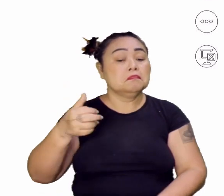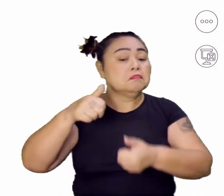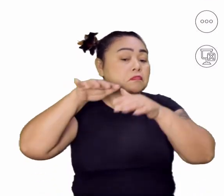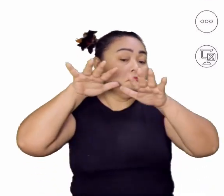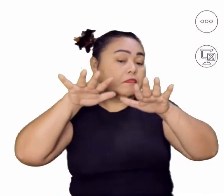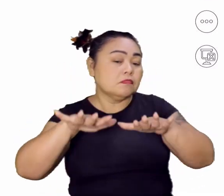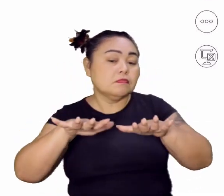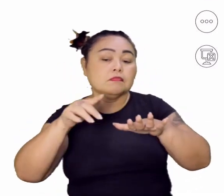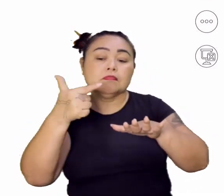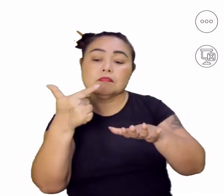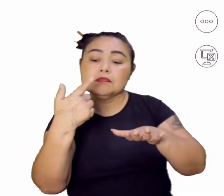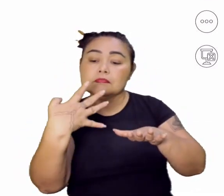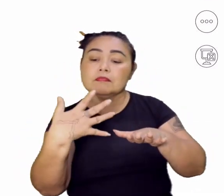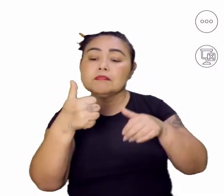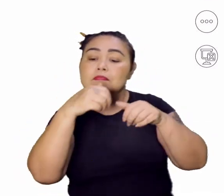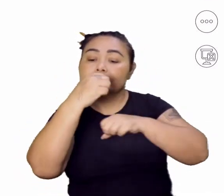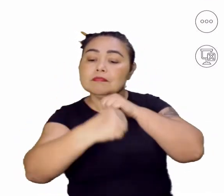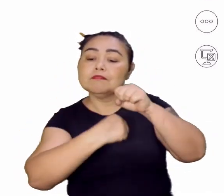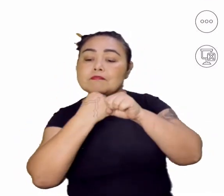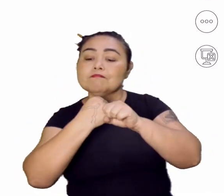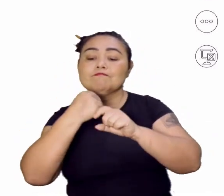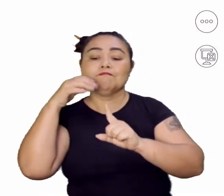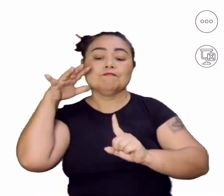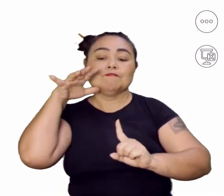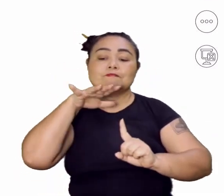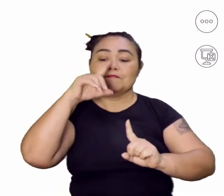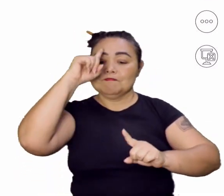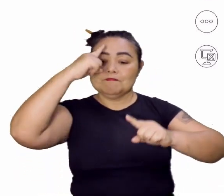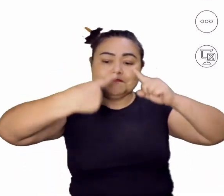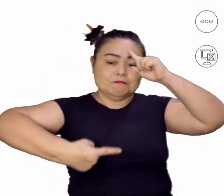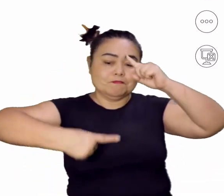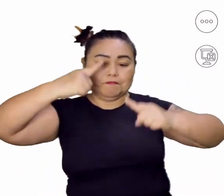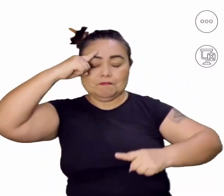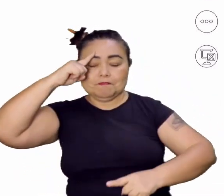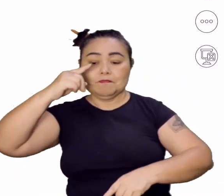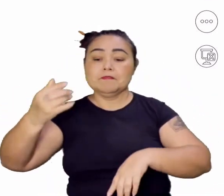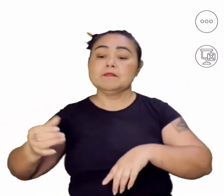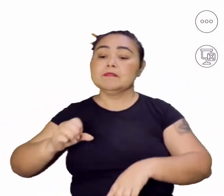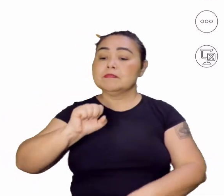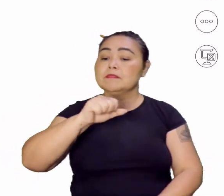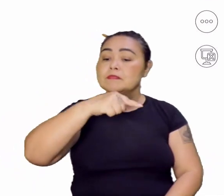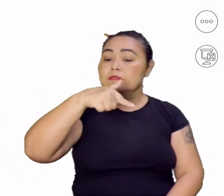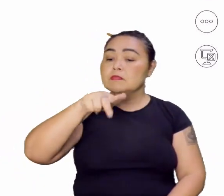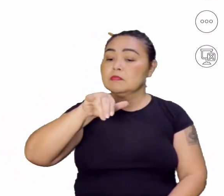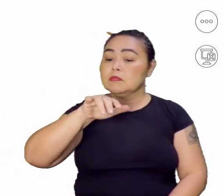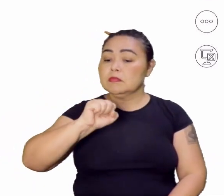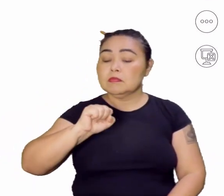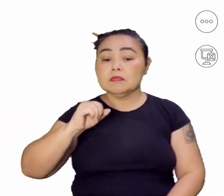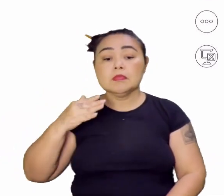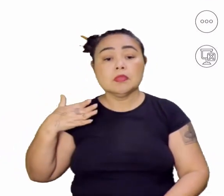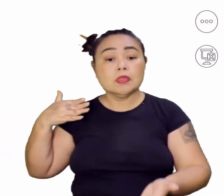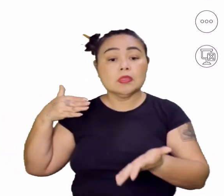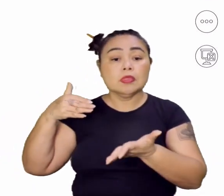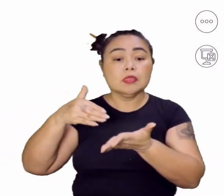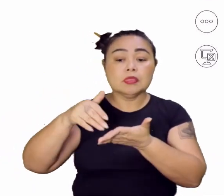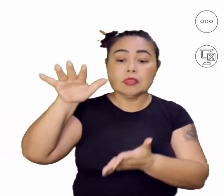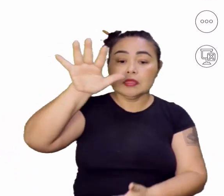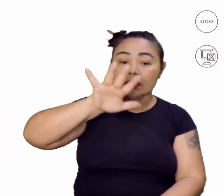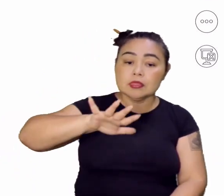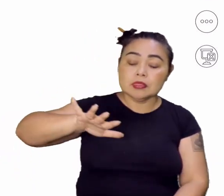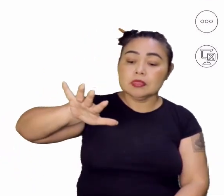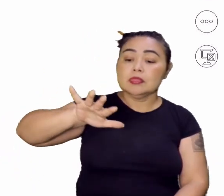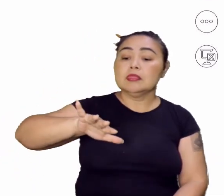24 anos dominando de São Luís até o Recife. Toda essa região